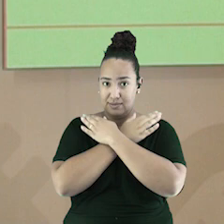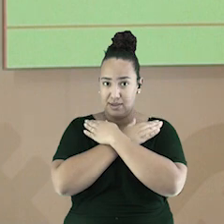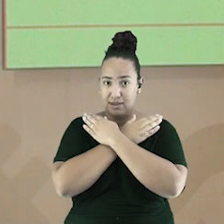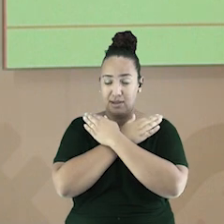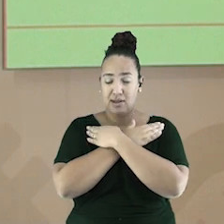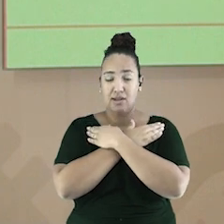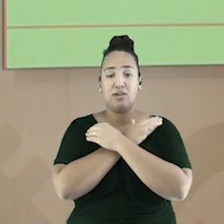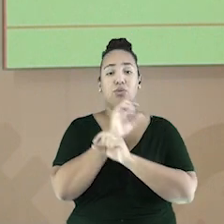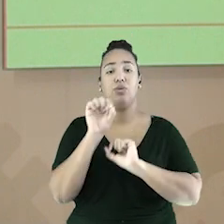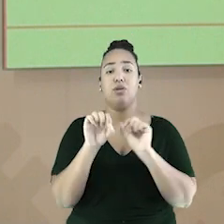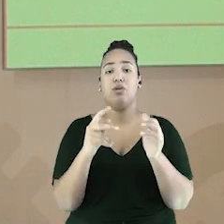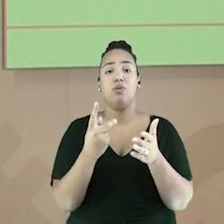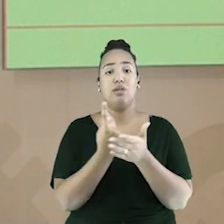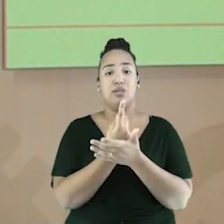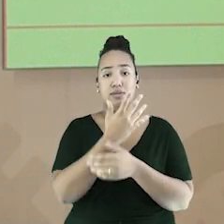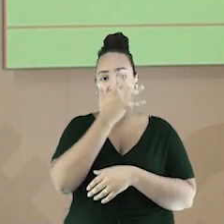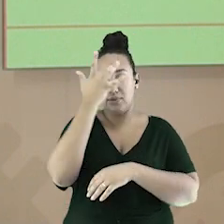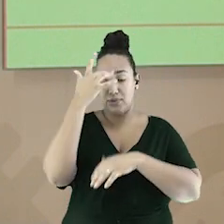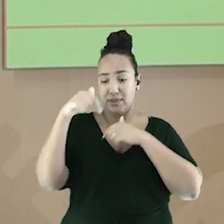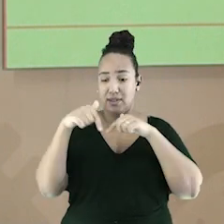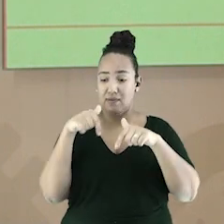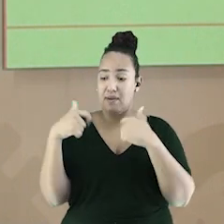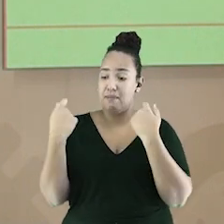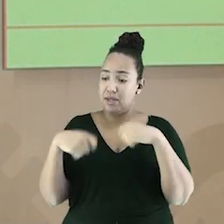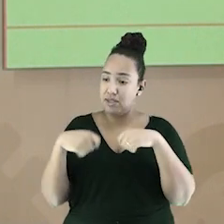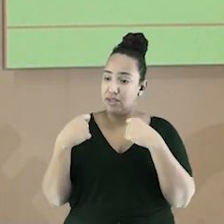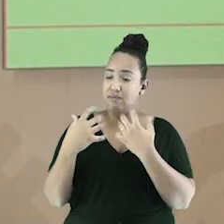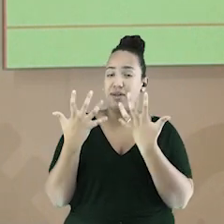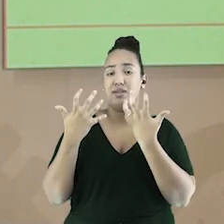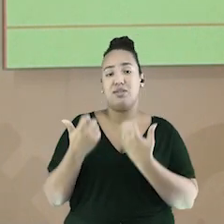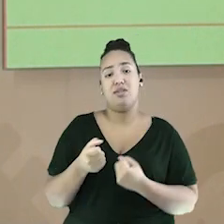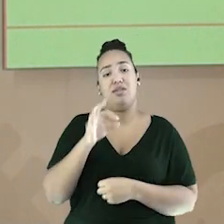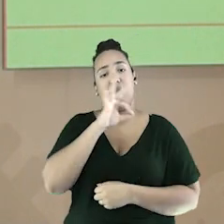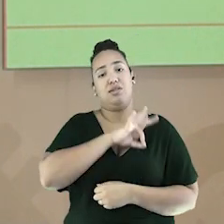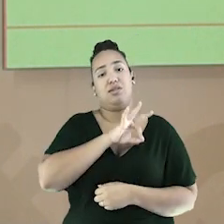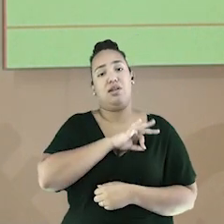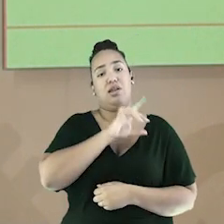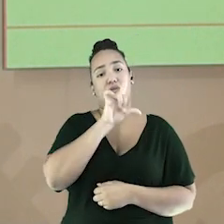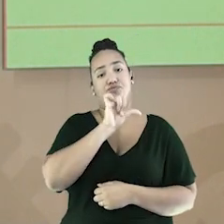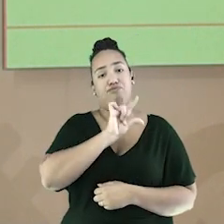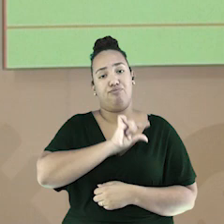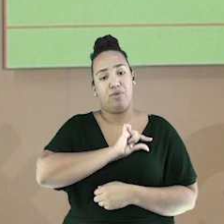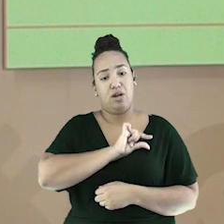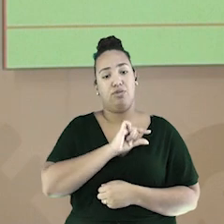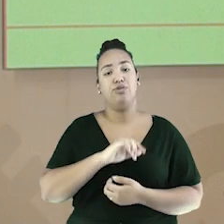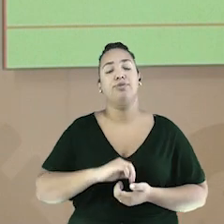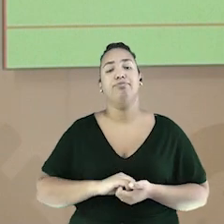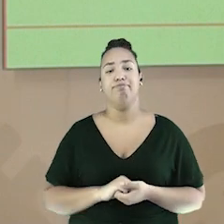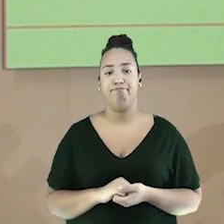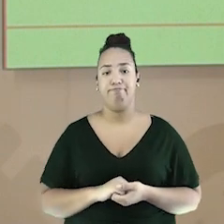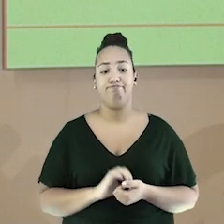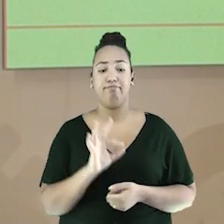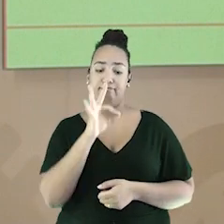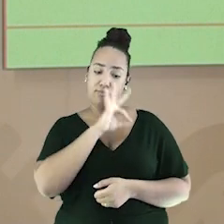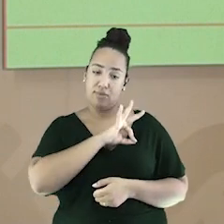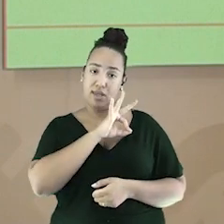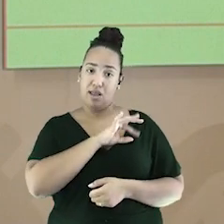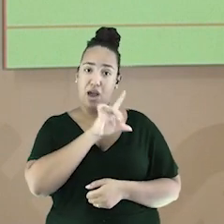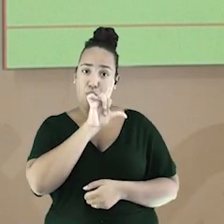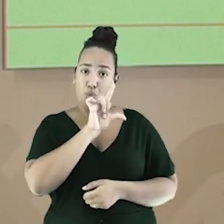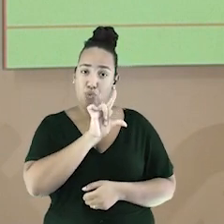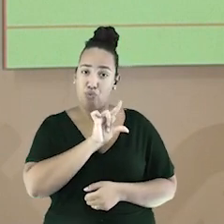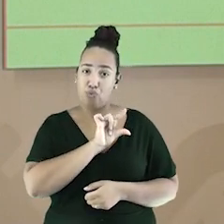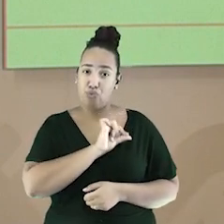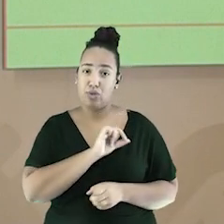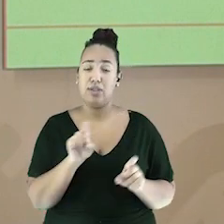baixíssimas remunerações, ou seja, pagamento. Os baixos salários, também promoviam a introdução dos demais